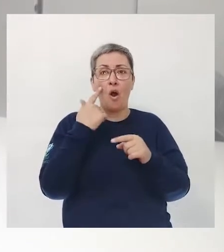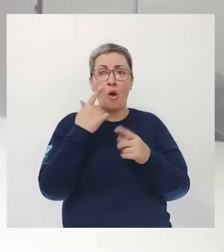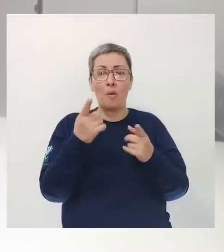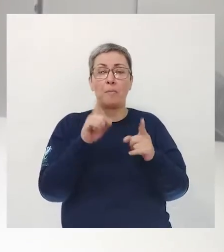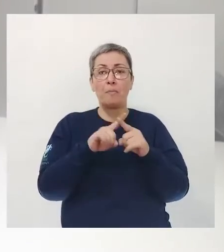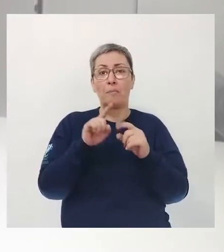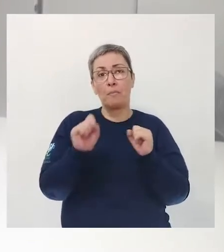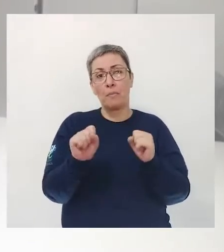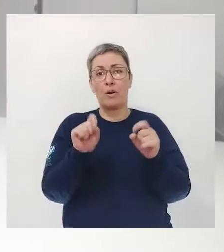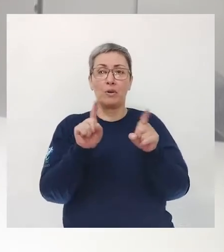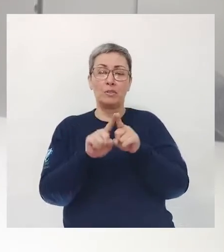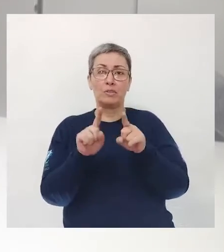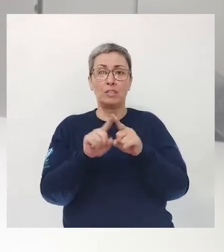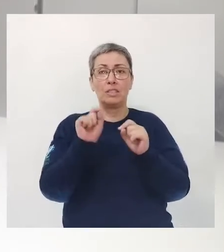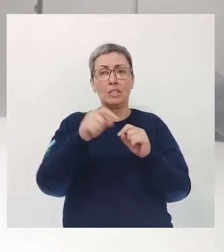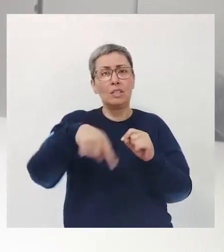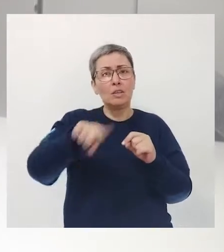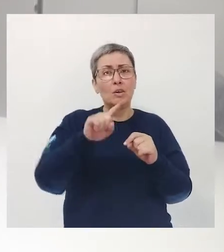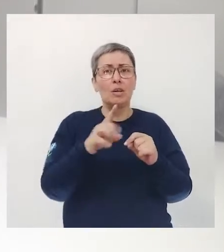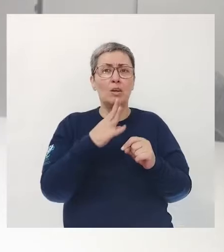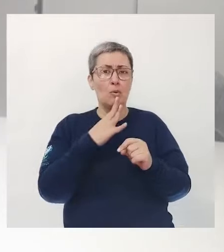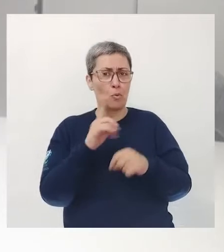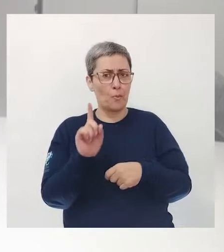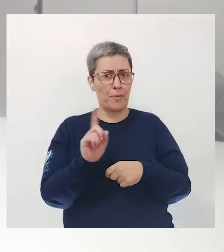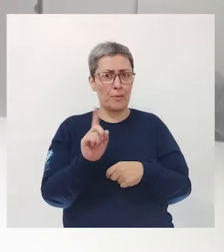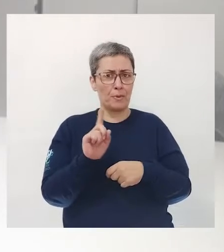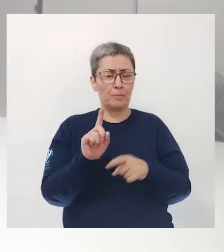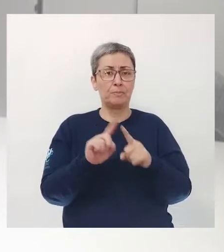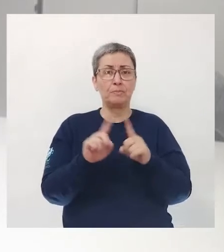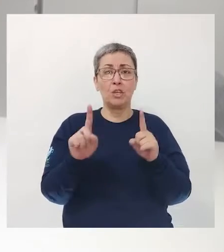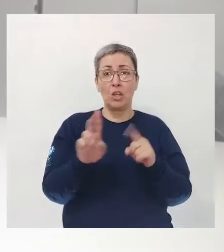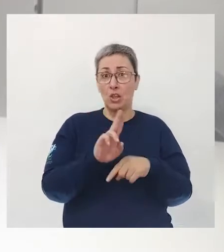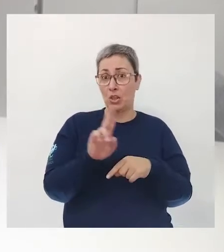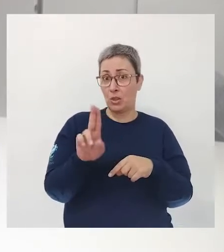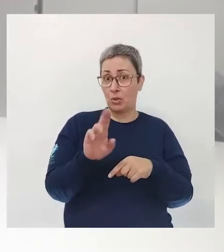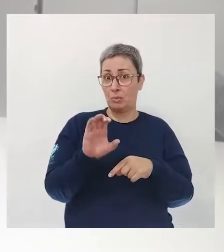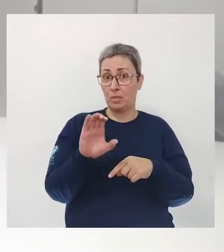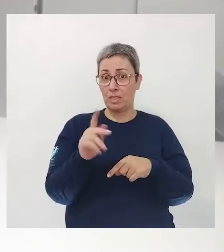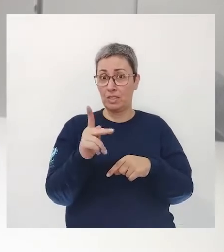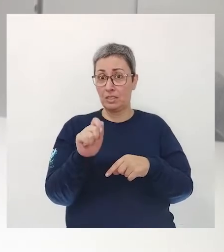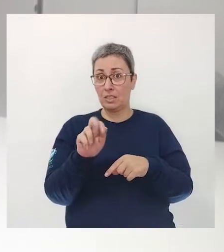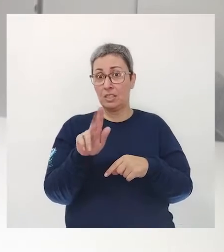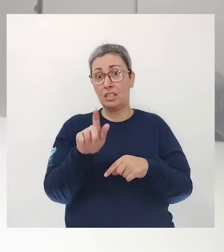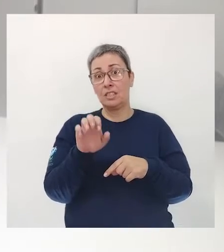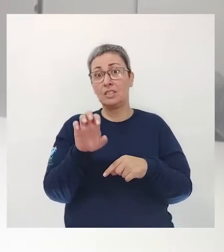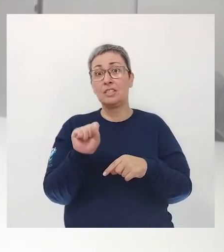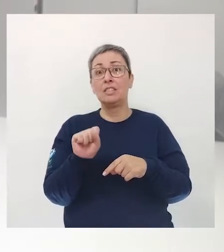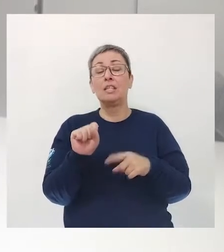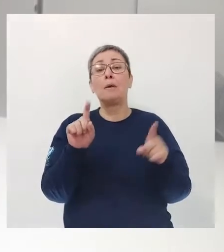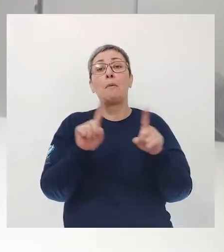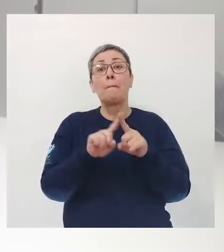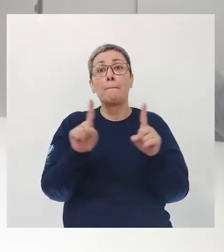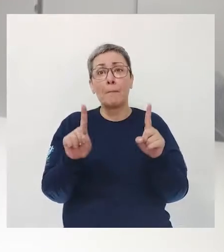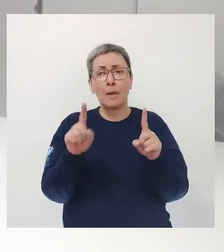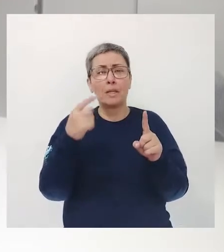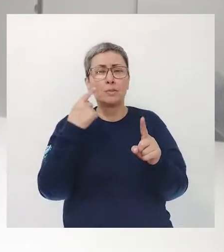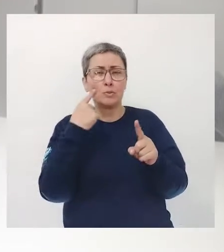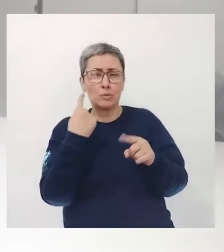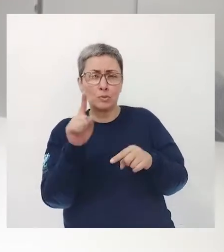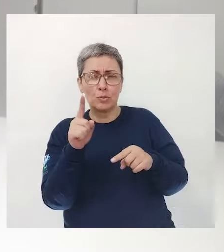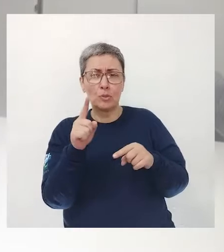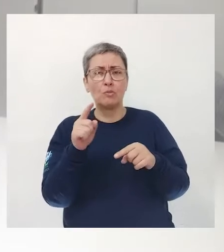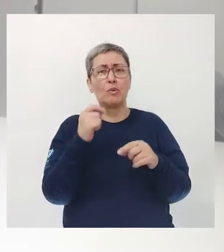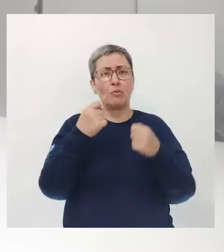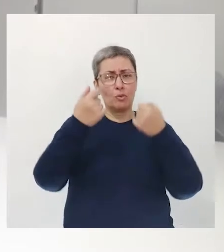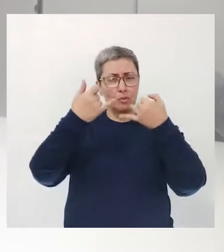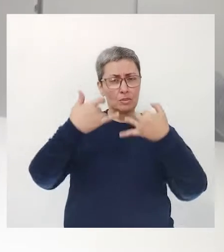Olha, pode ser até que você não conheça com este nome, ok? Mas pode ser que quando